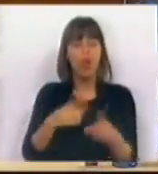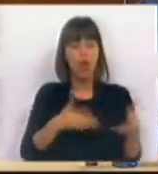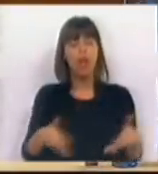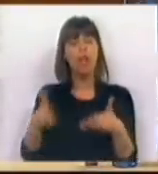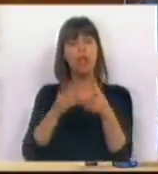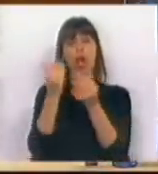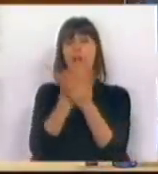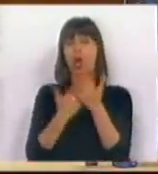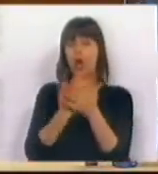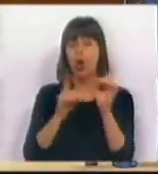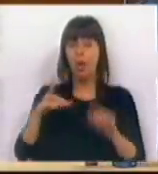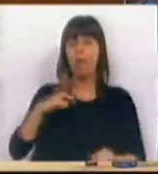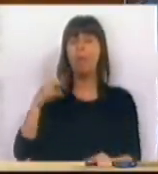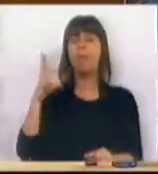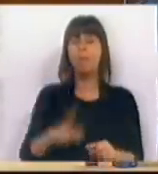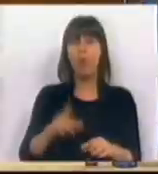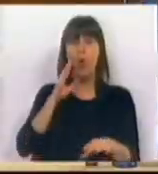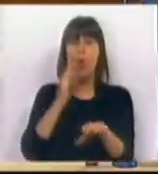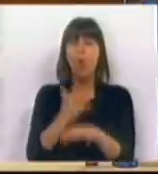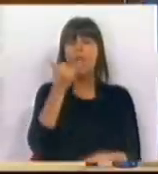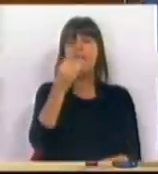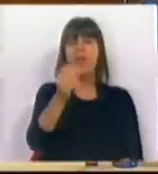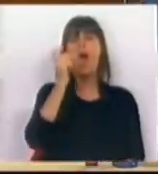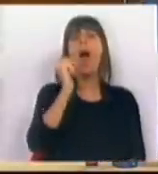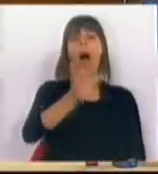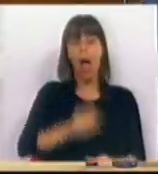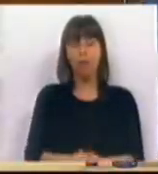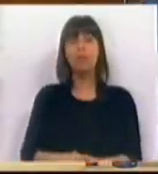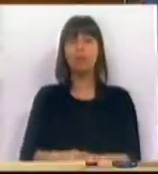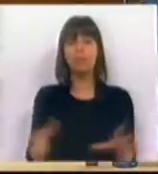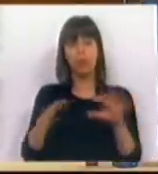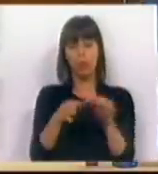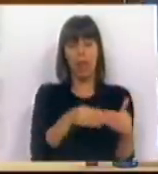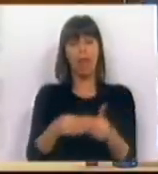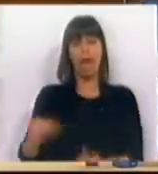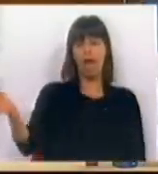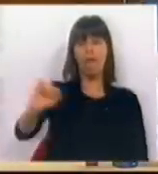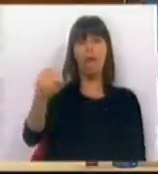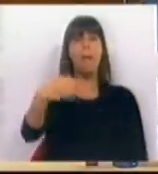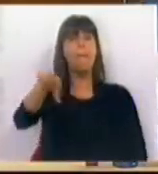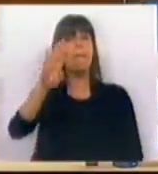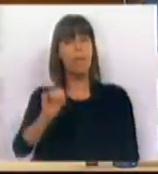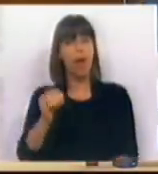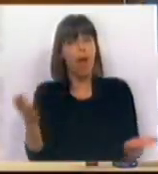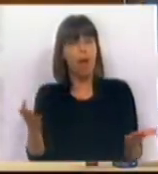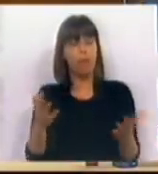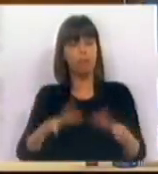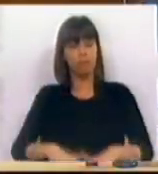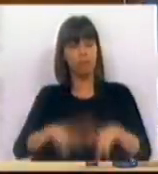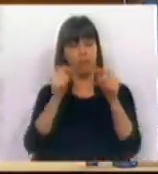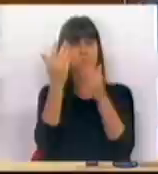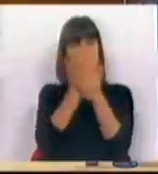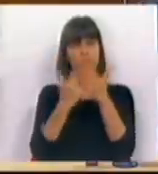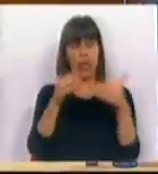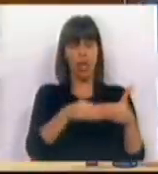estratégia económica em Portugal nos últimos 20 anos, maiormente sob a liderança socialista. Um desenvolvimento